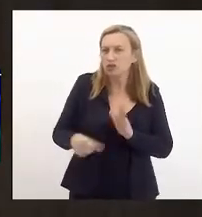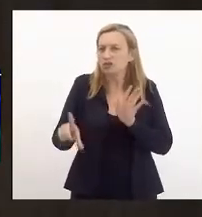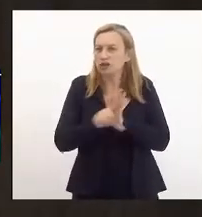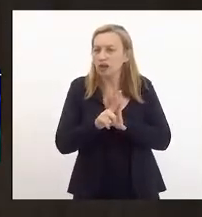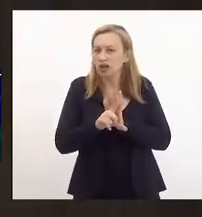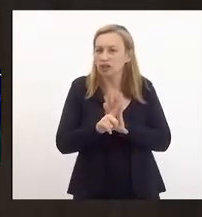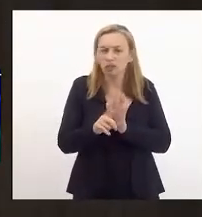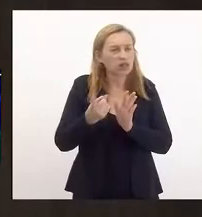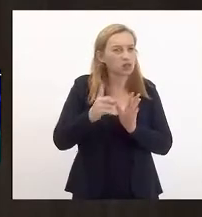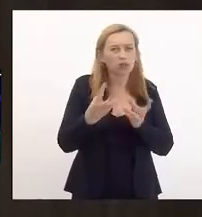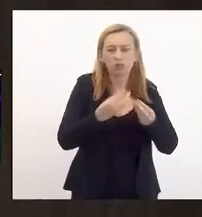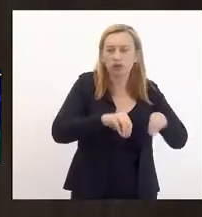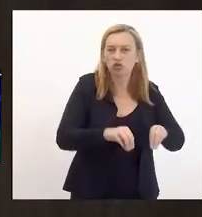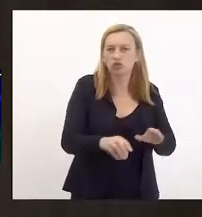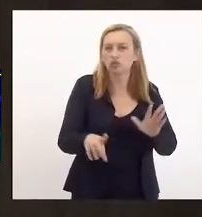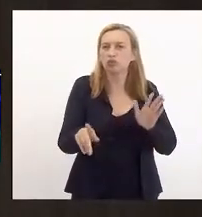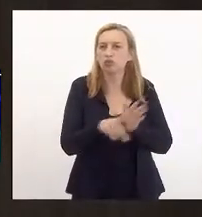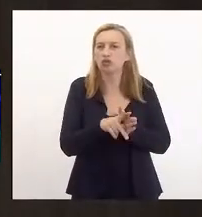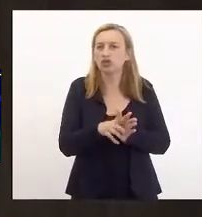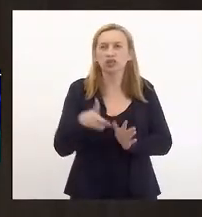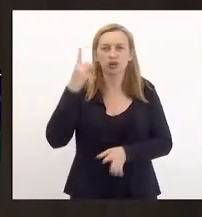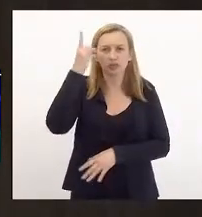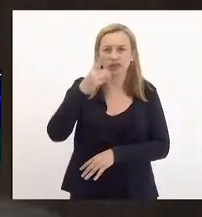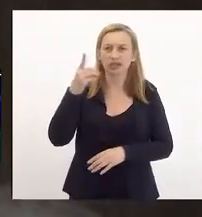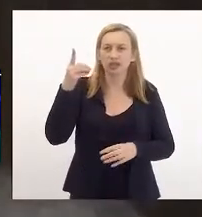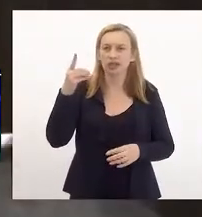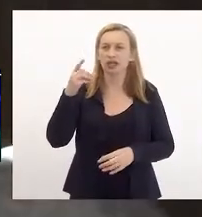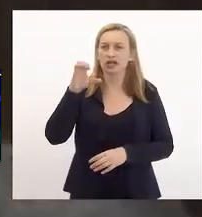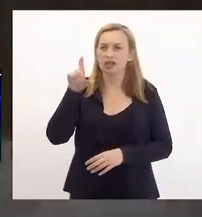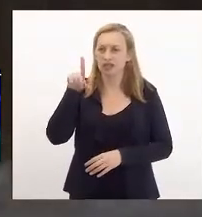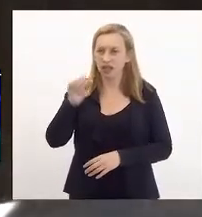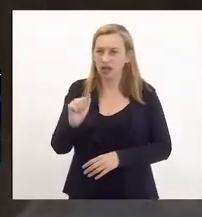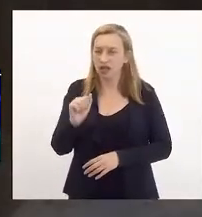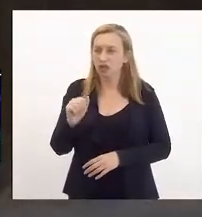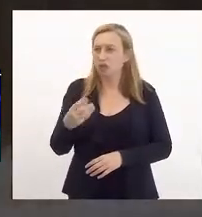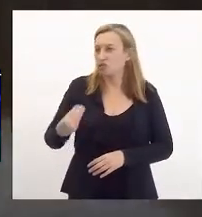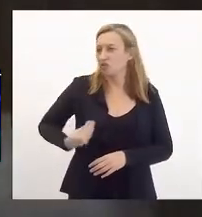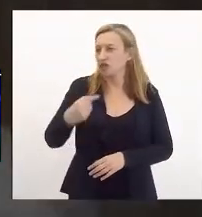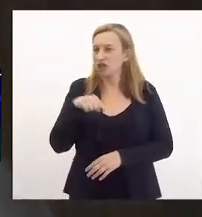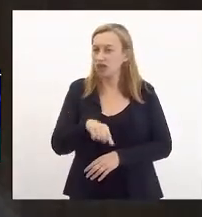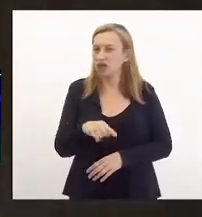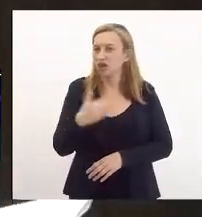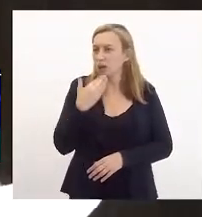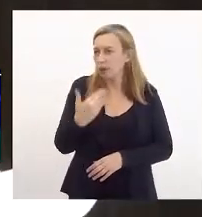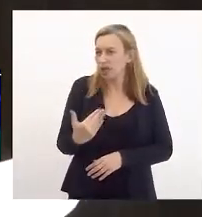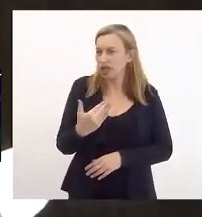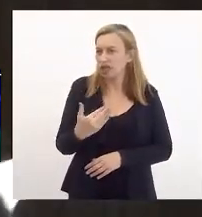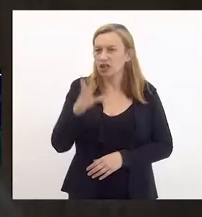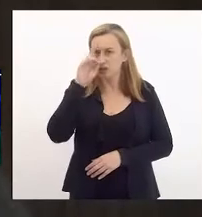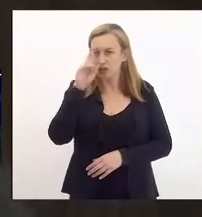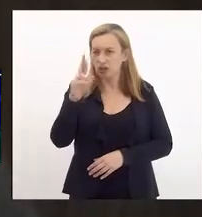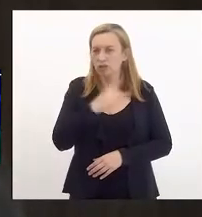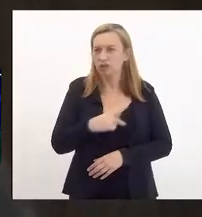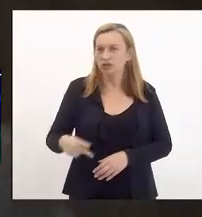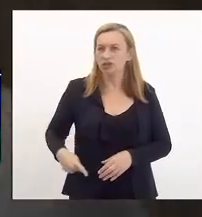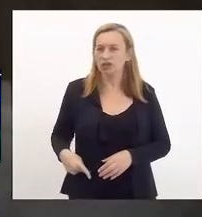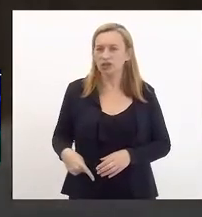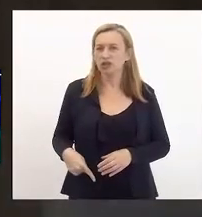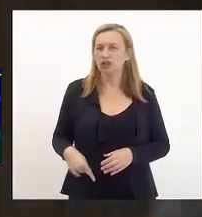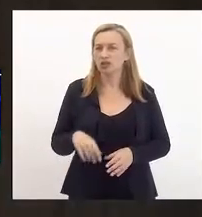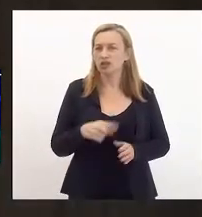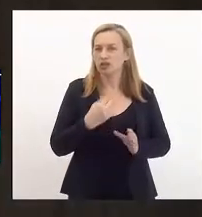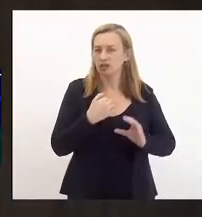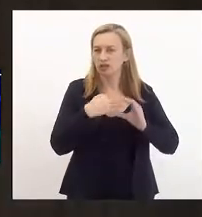para que não prejudique o projeto da deputada Célia Jordão. Como ela não se encontra presente, queria solicitar que a Exª remetesse à